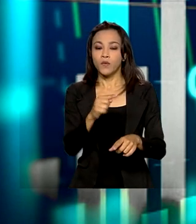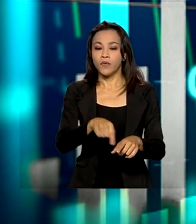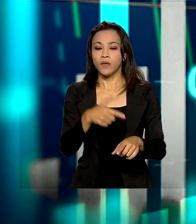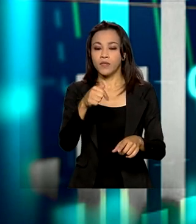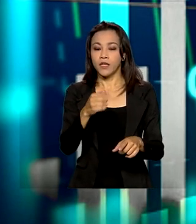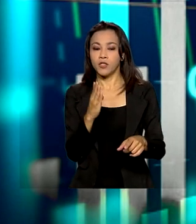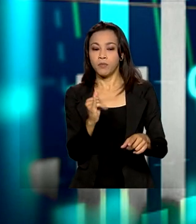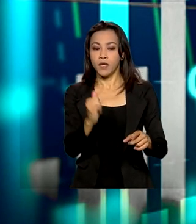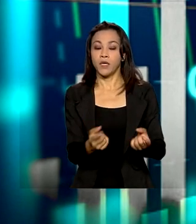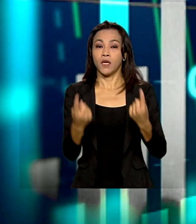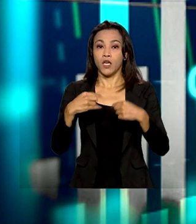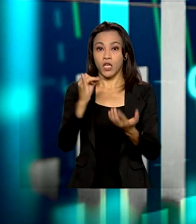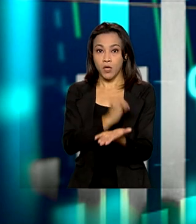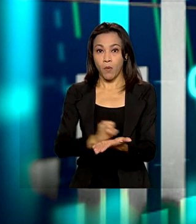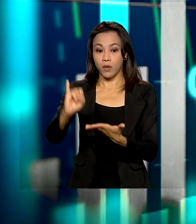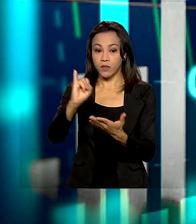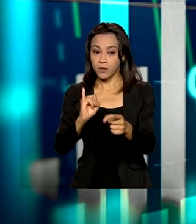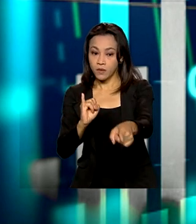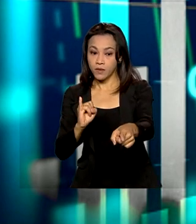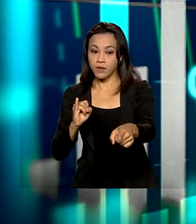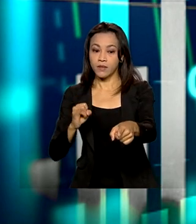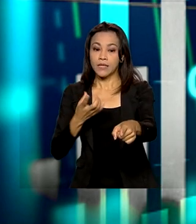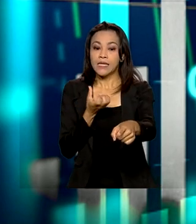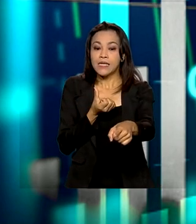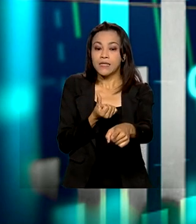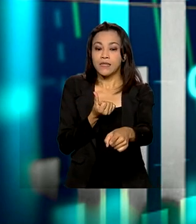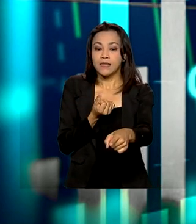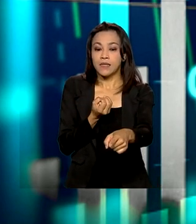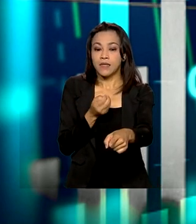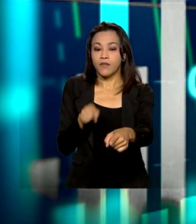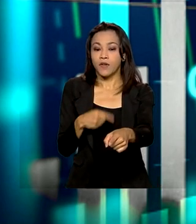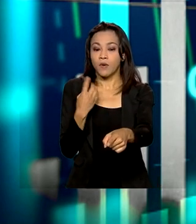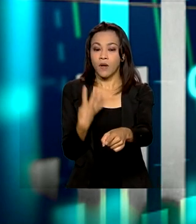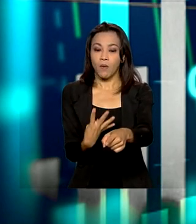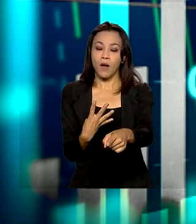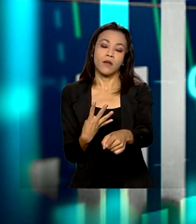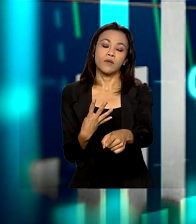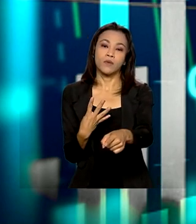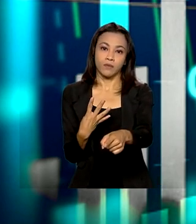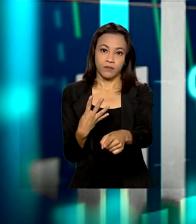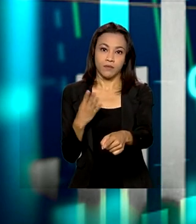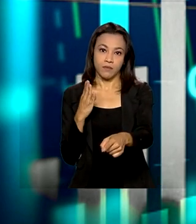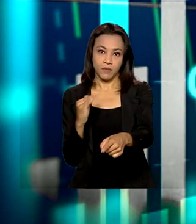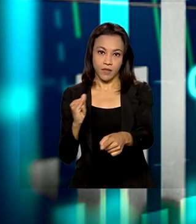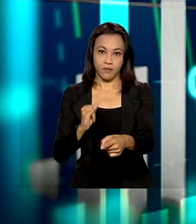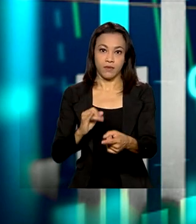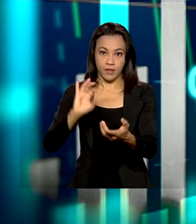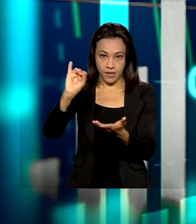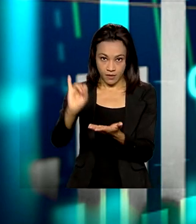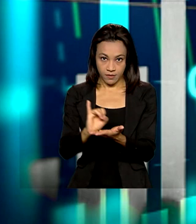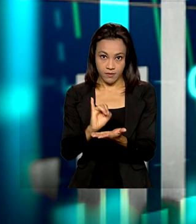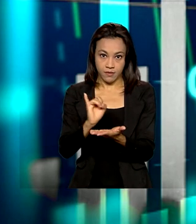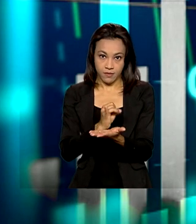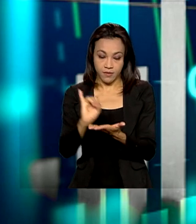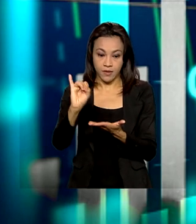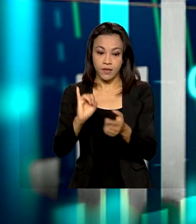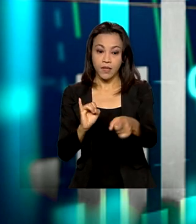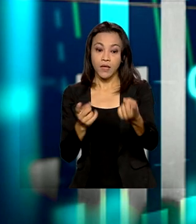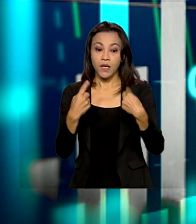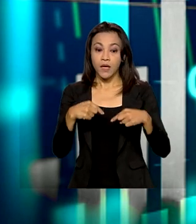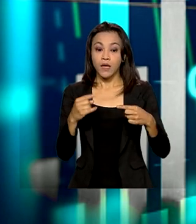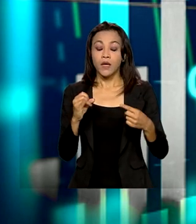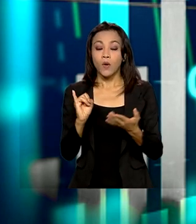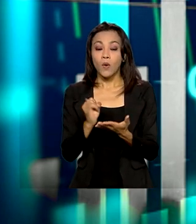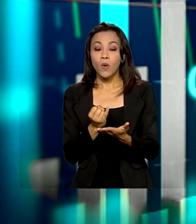contra importações de cerca de 60,4 bilhões de dólares, perfazendo, dessa forma, um superávit de 11